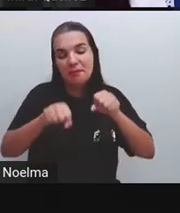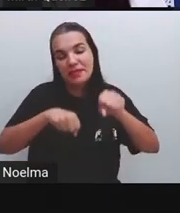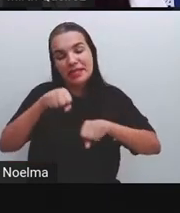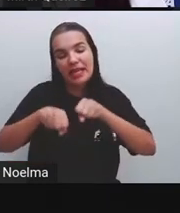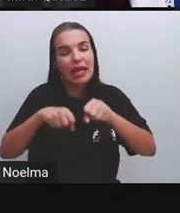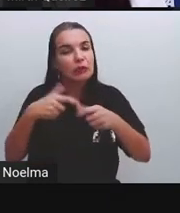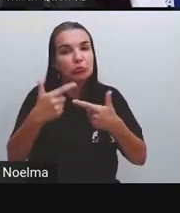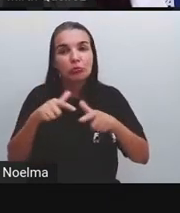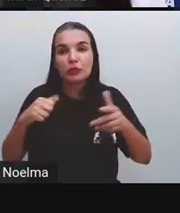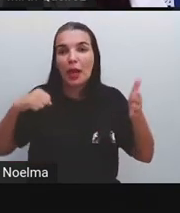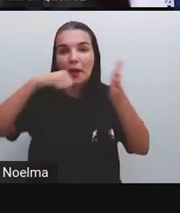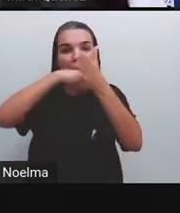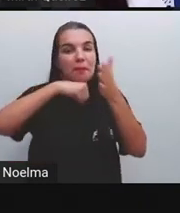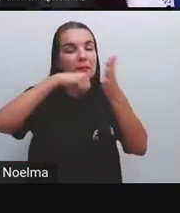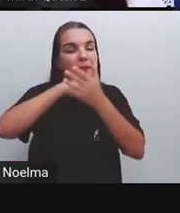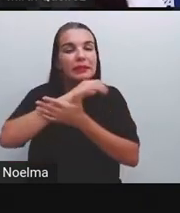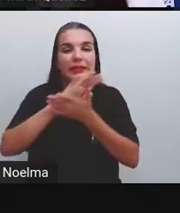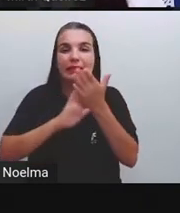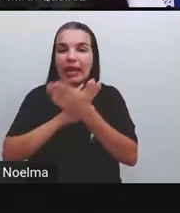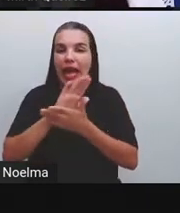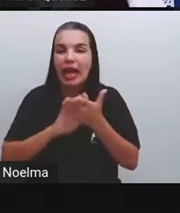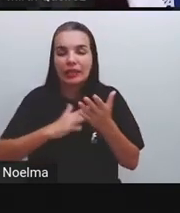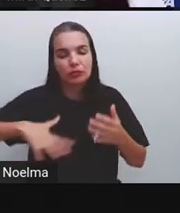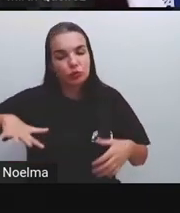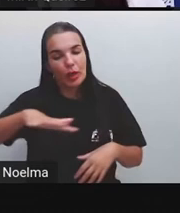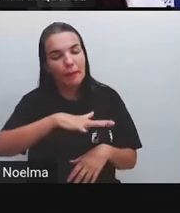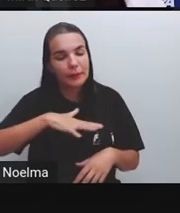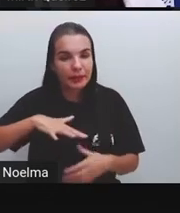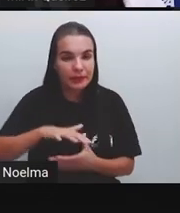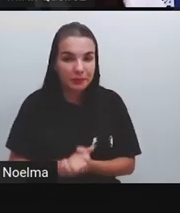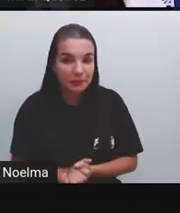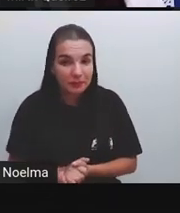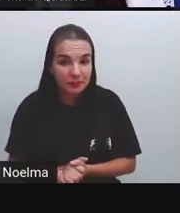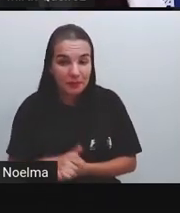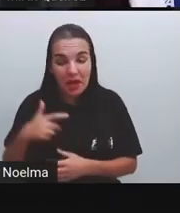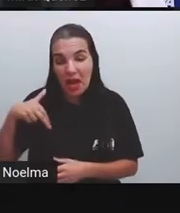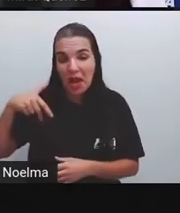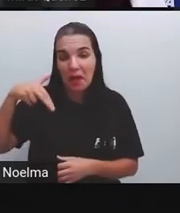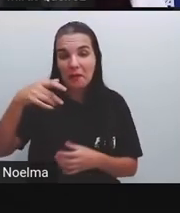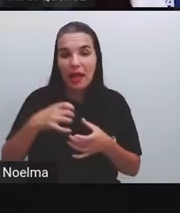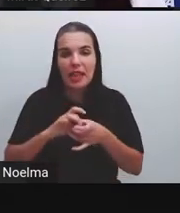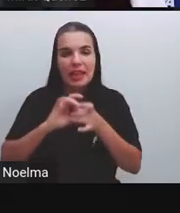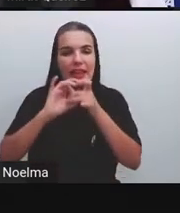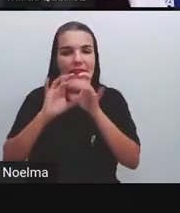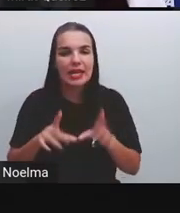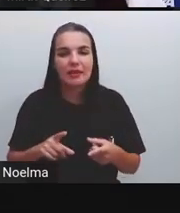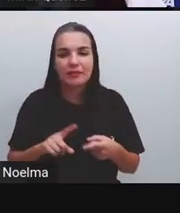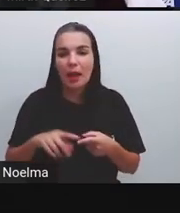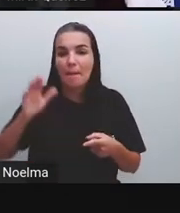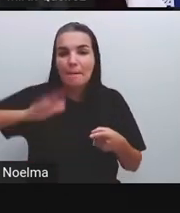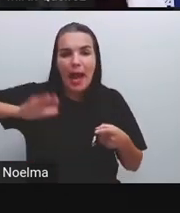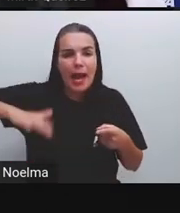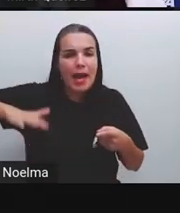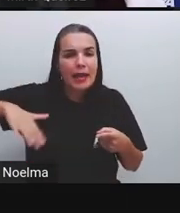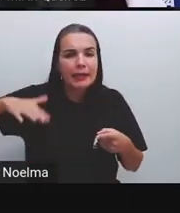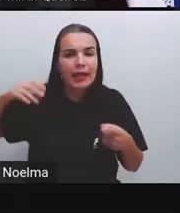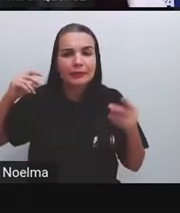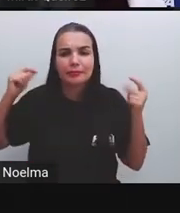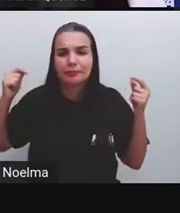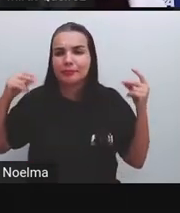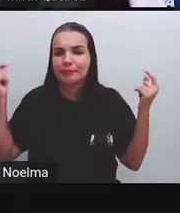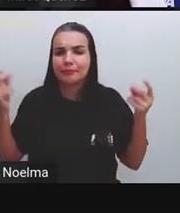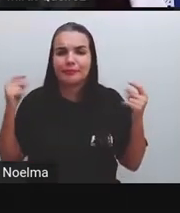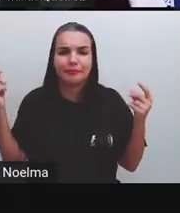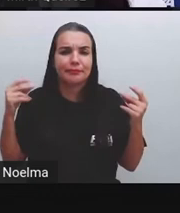dos ambientais como os outros veículos. A pé, estar disponível, ser bem mais barato, não tem